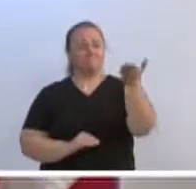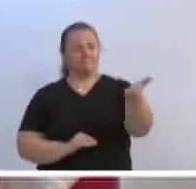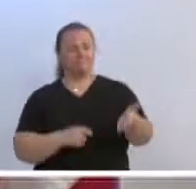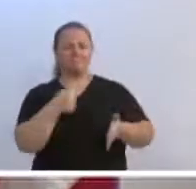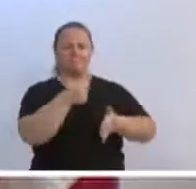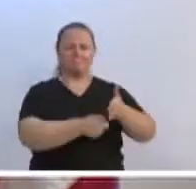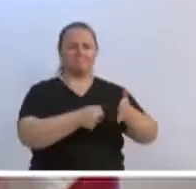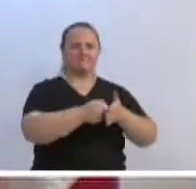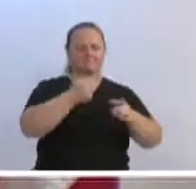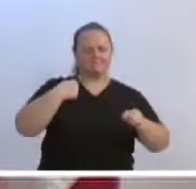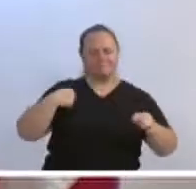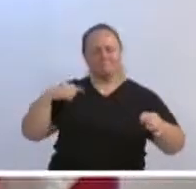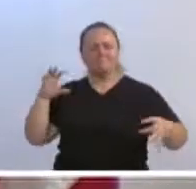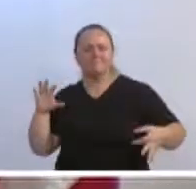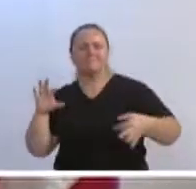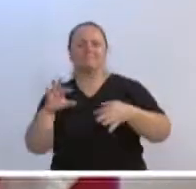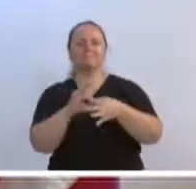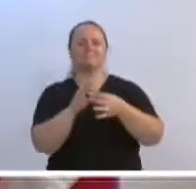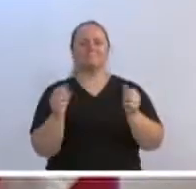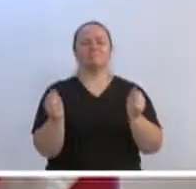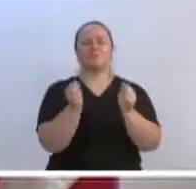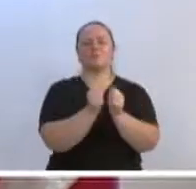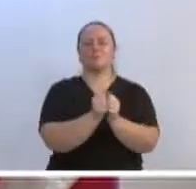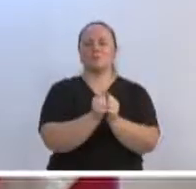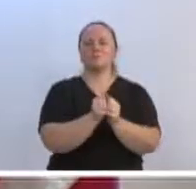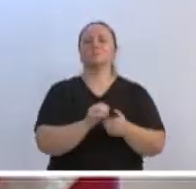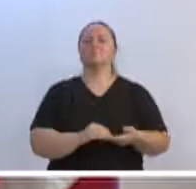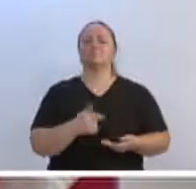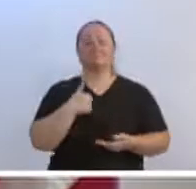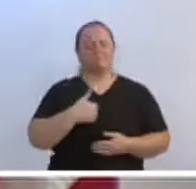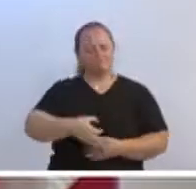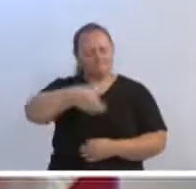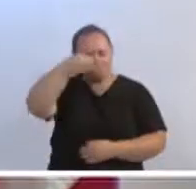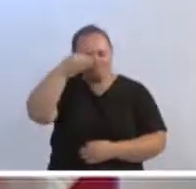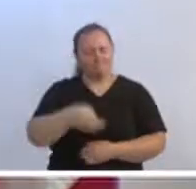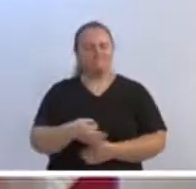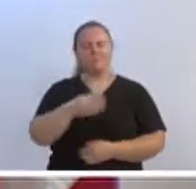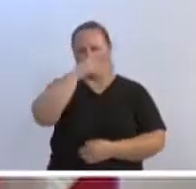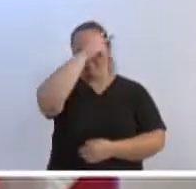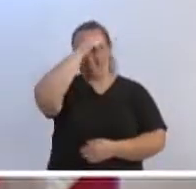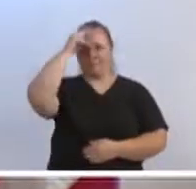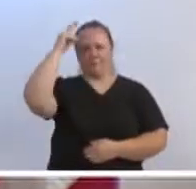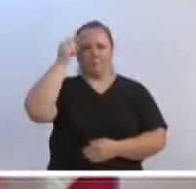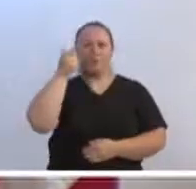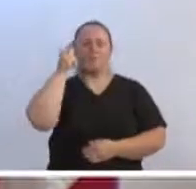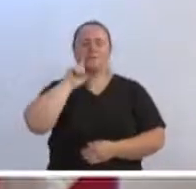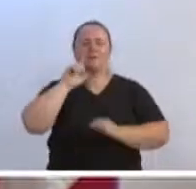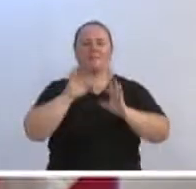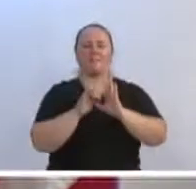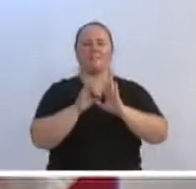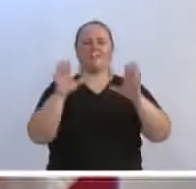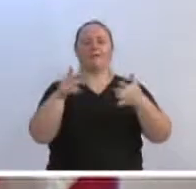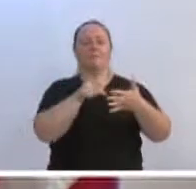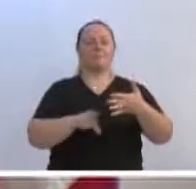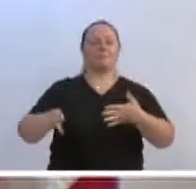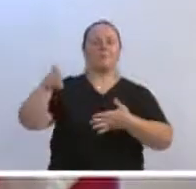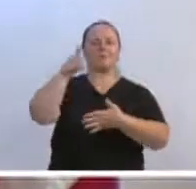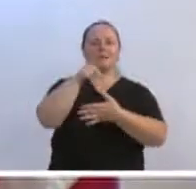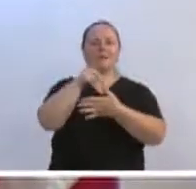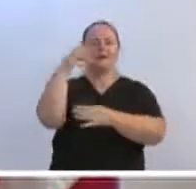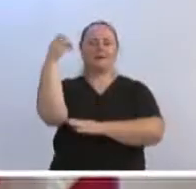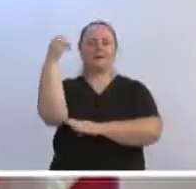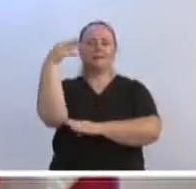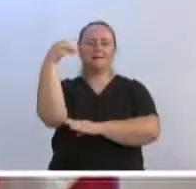é a nossa bandeira e eu tenho certeza que vamos sensibilizar o Executivo para que isto seja uma prioridade nos